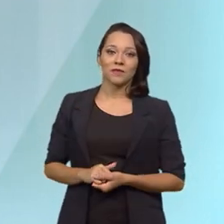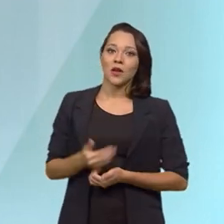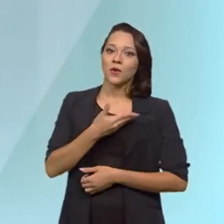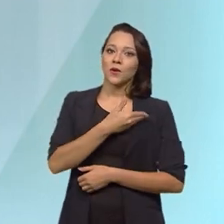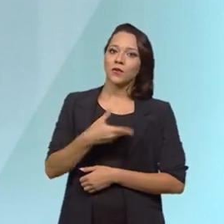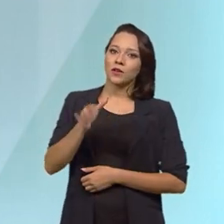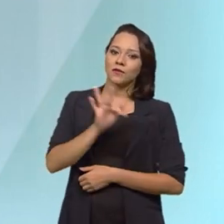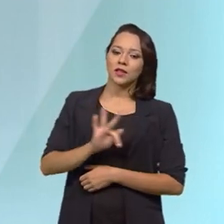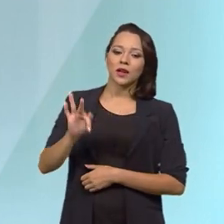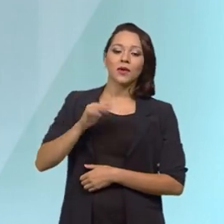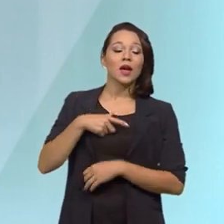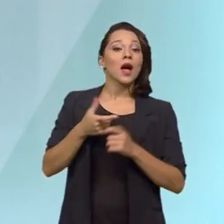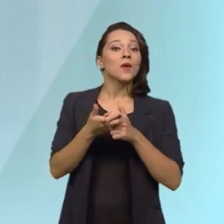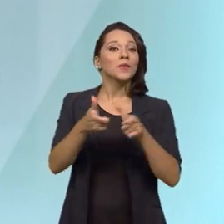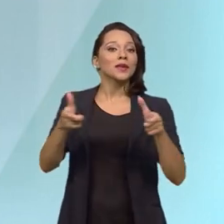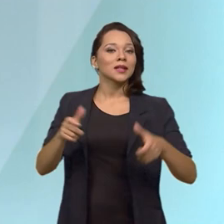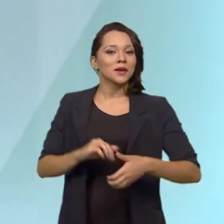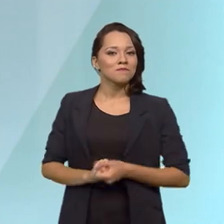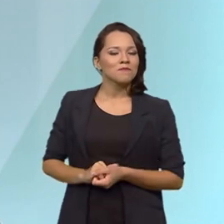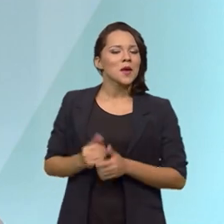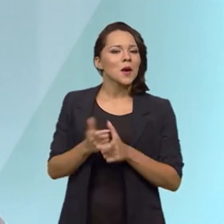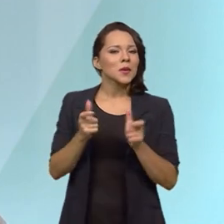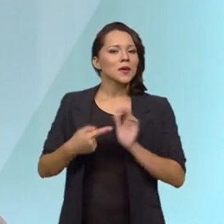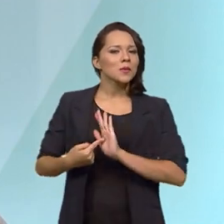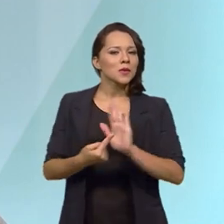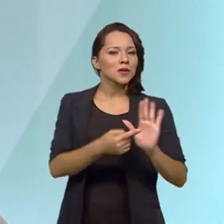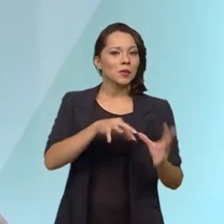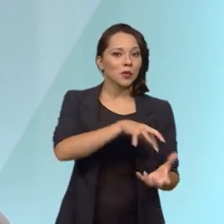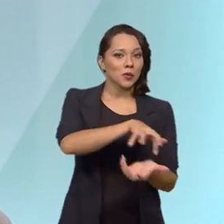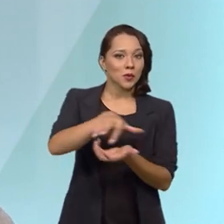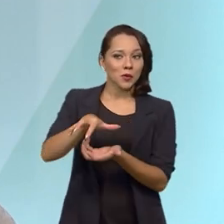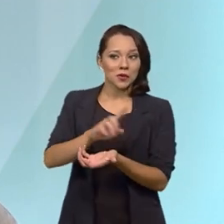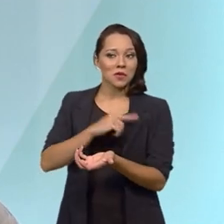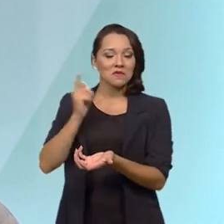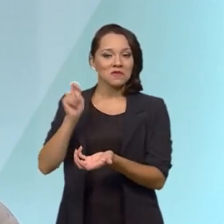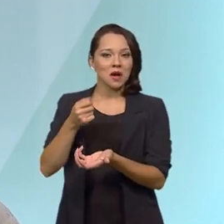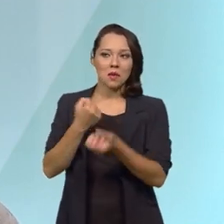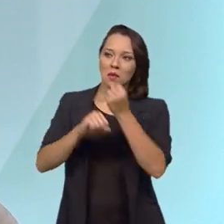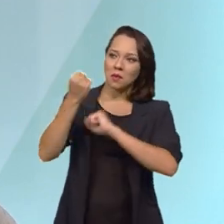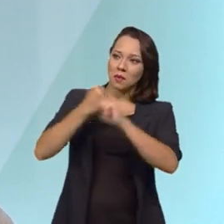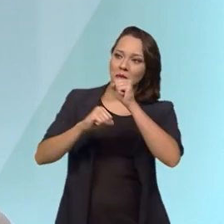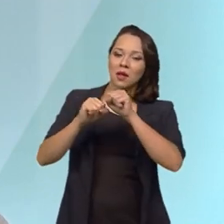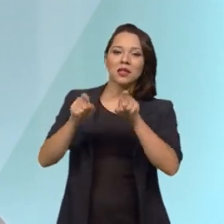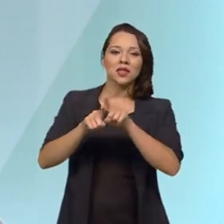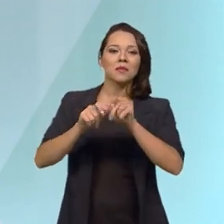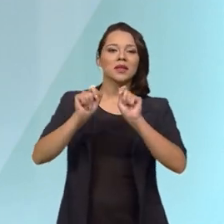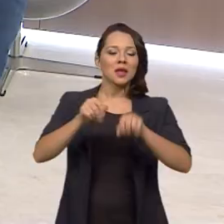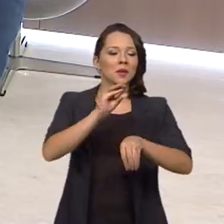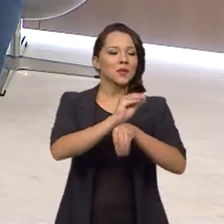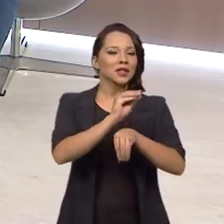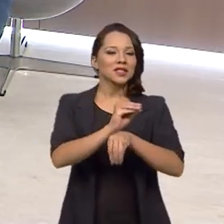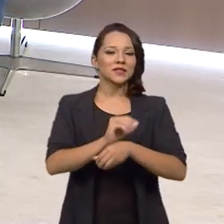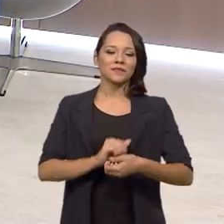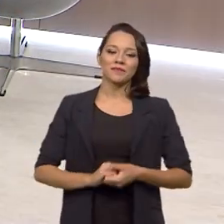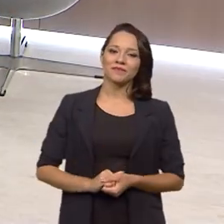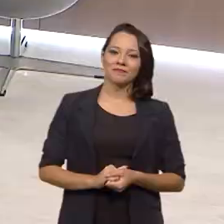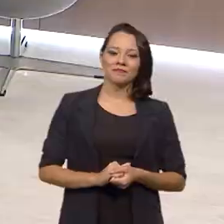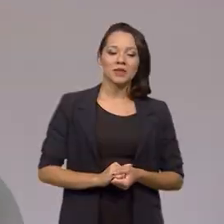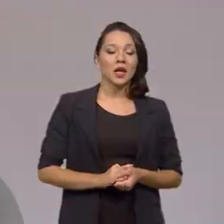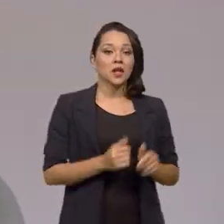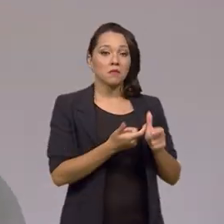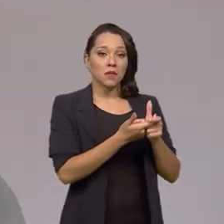o governo federal quer expandir isso, expandir e mostrar ao mundo o nós podemos produzir ao mesmo tempo que preservar. Para